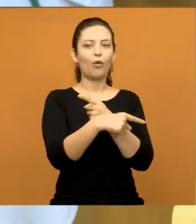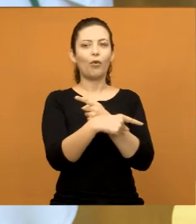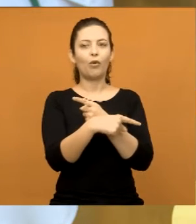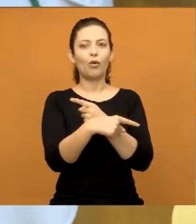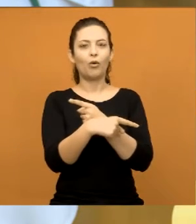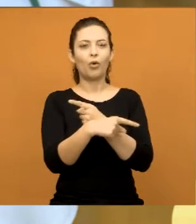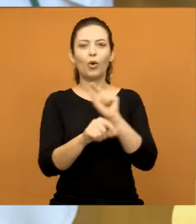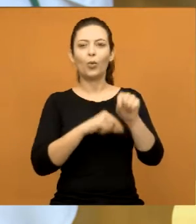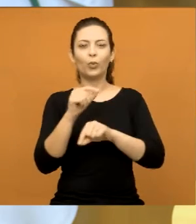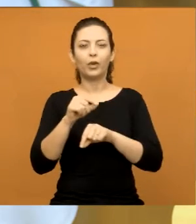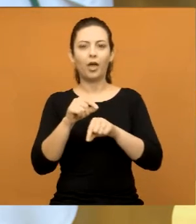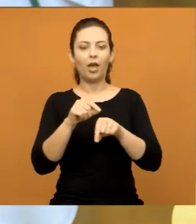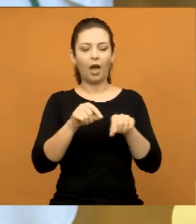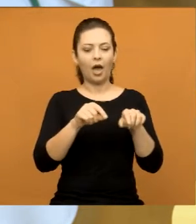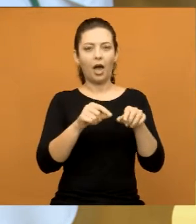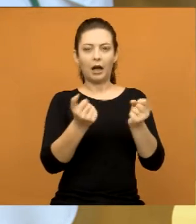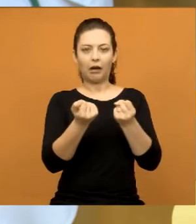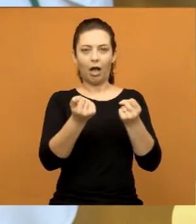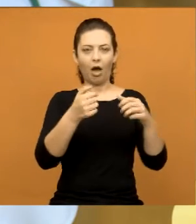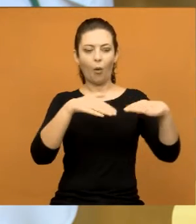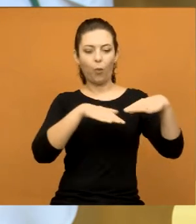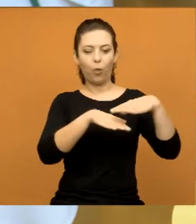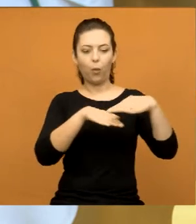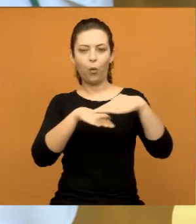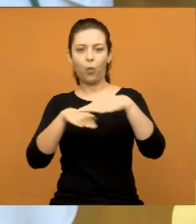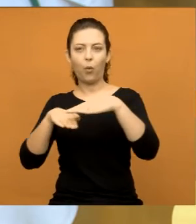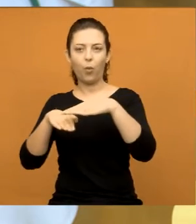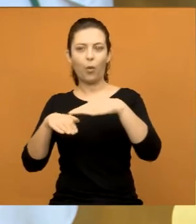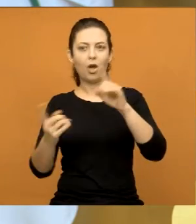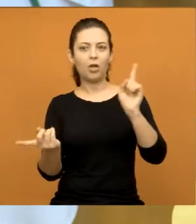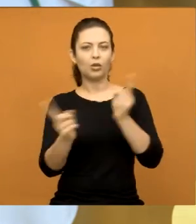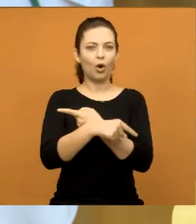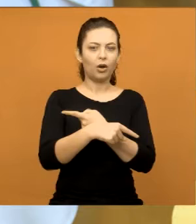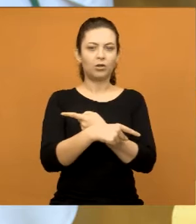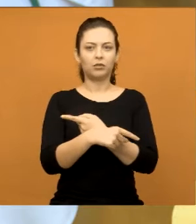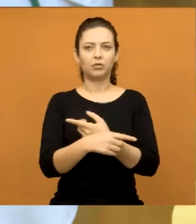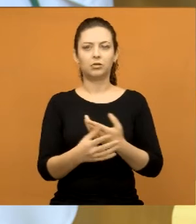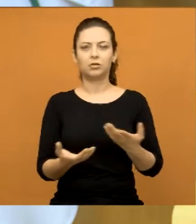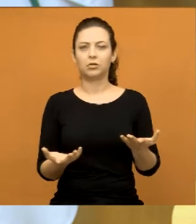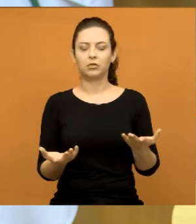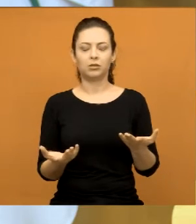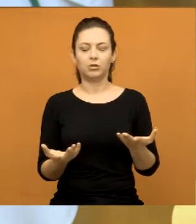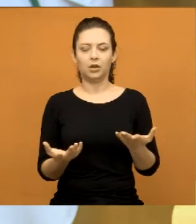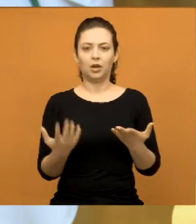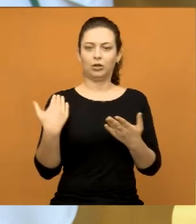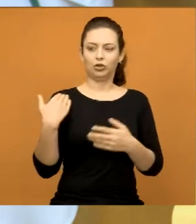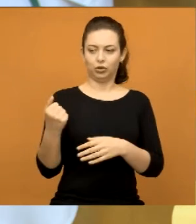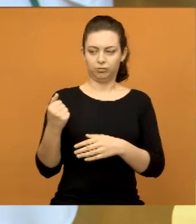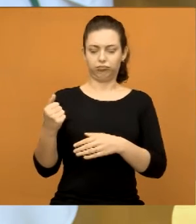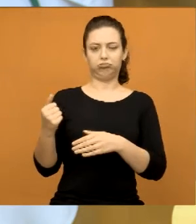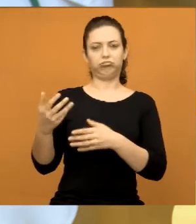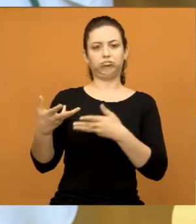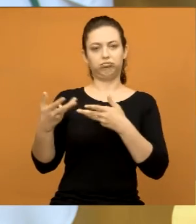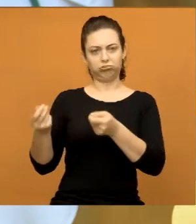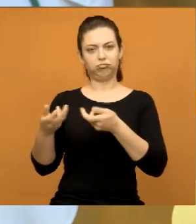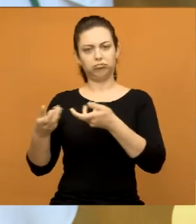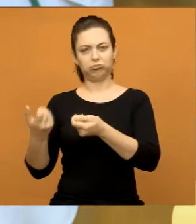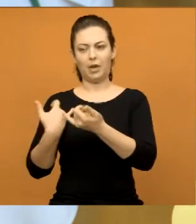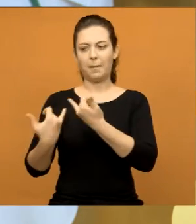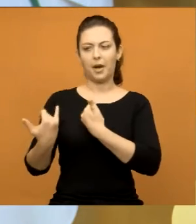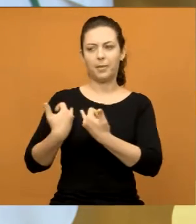do estacionamento daquela rua. O que nos causou espanto é que nós fomos chamados pelos moradores, e eles